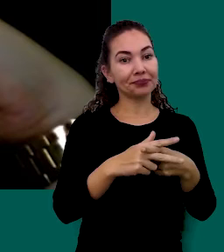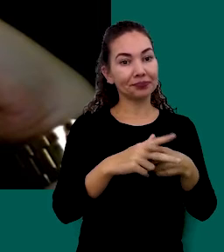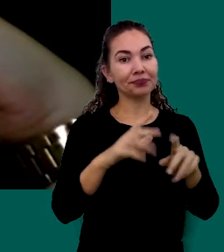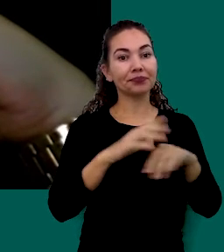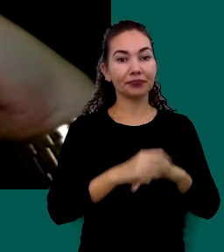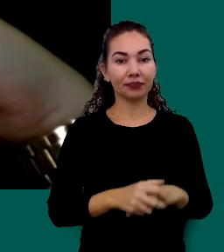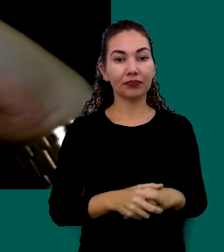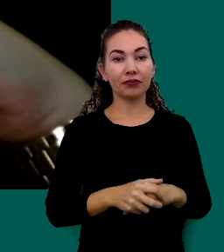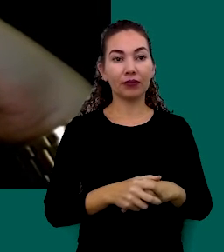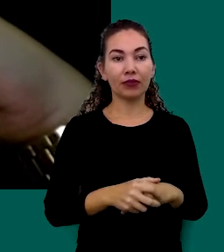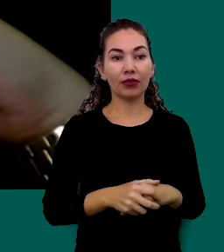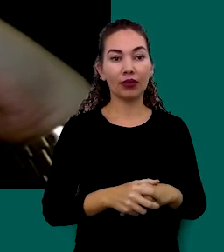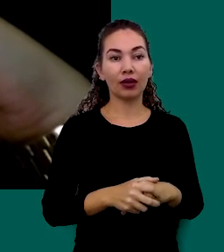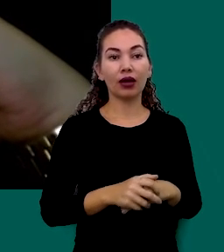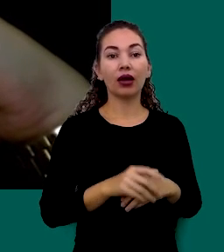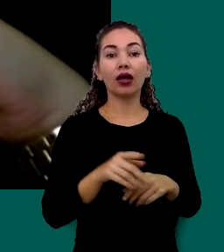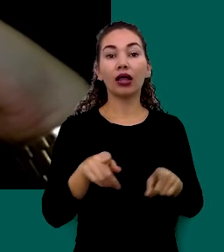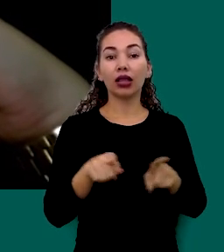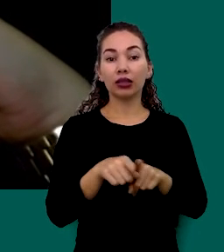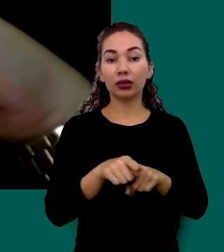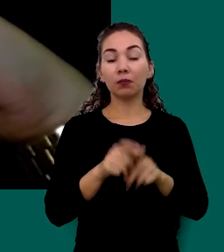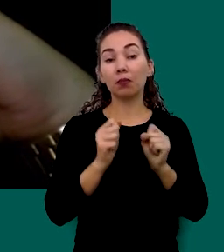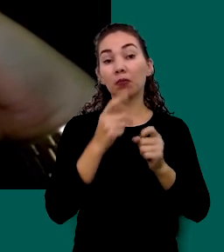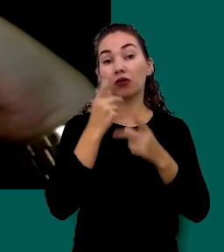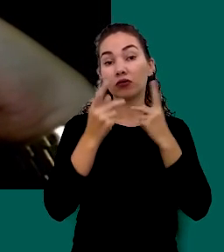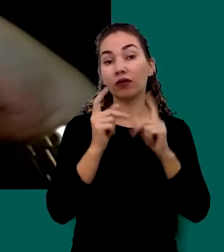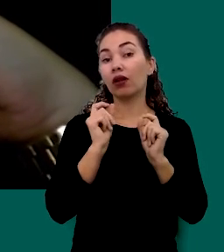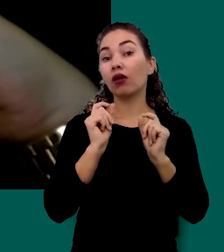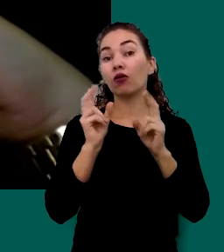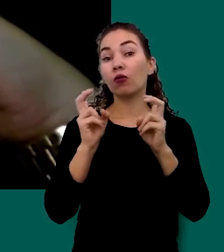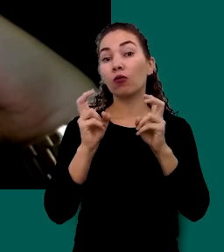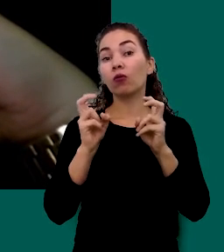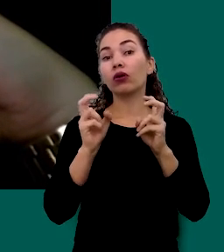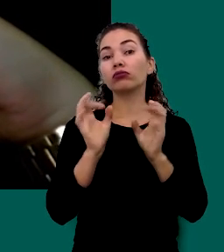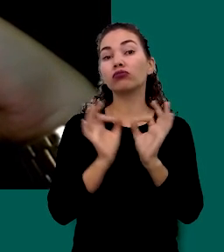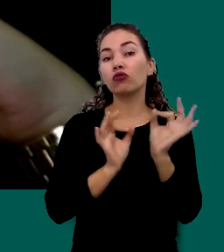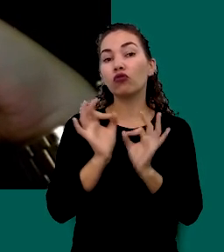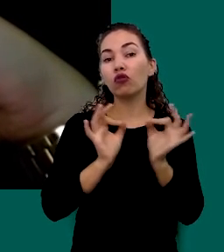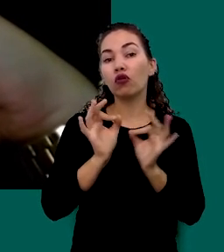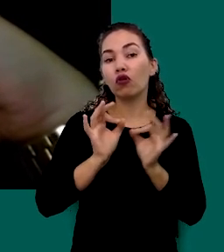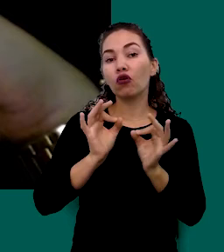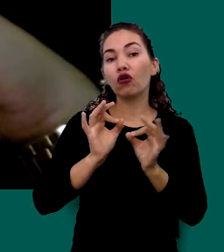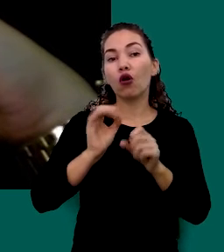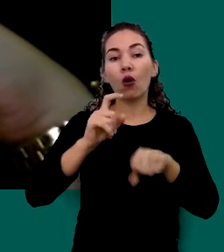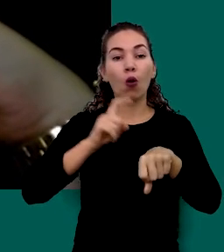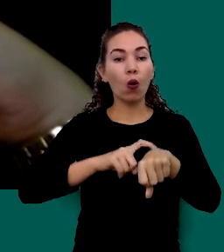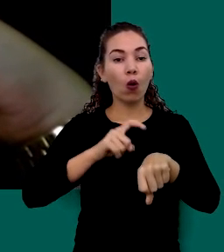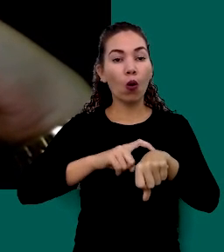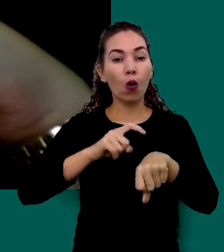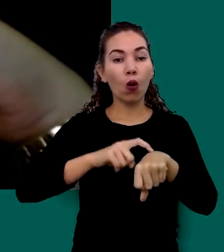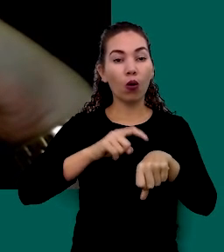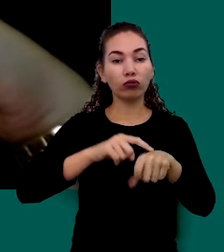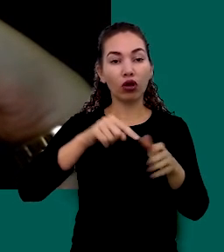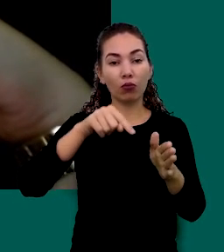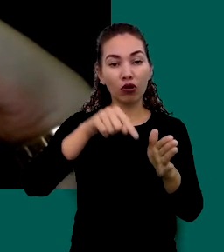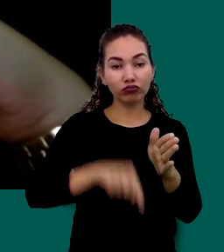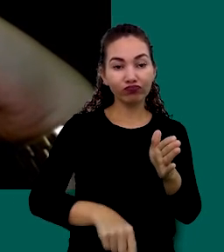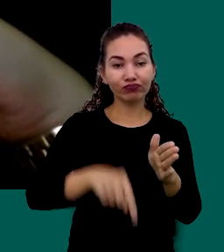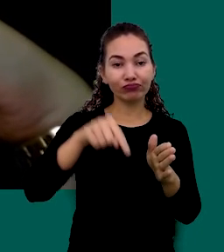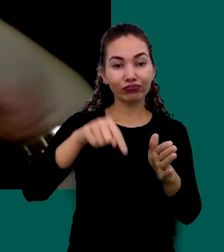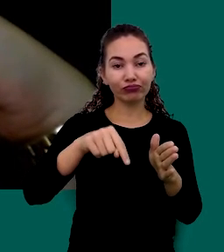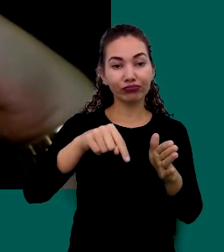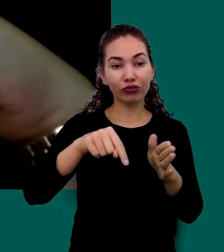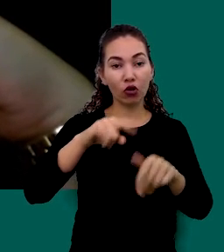Sobre A Eficiência Também A Gente Pode Regular Os Temporizadores De Descarga E De